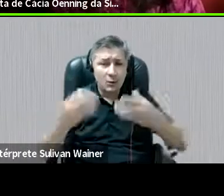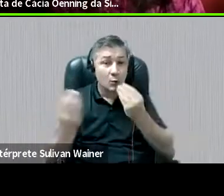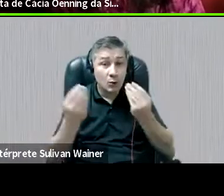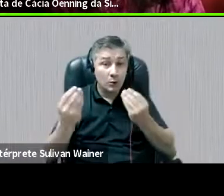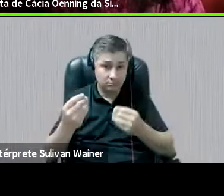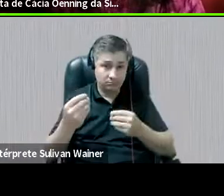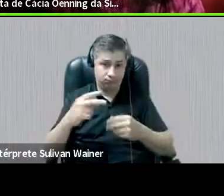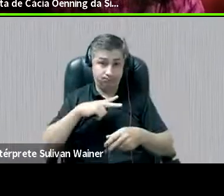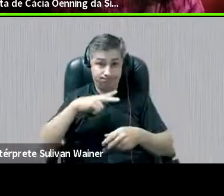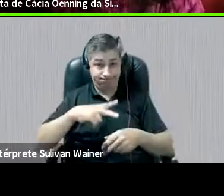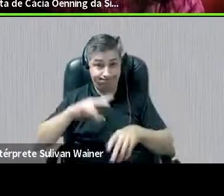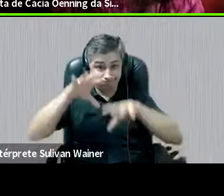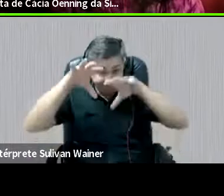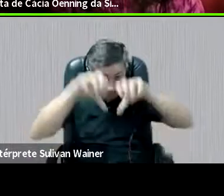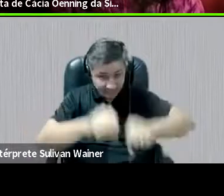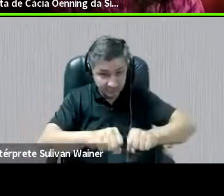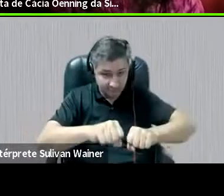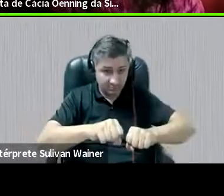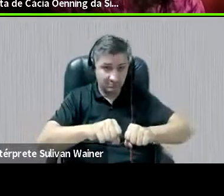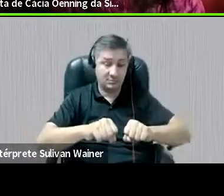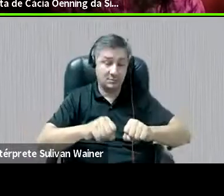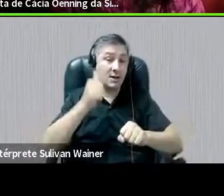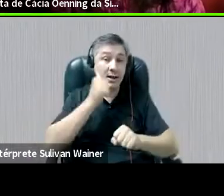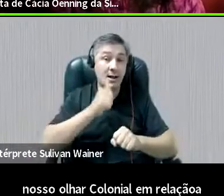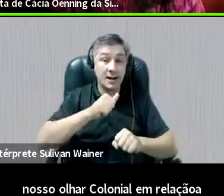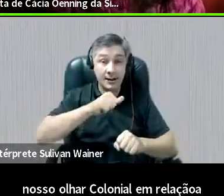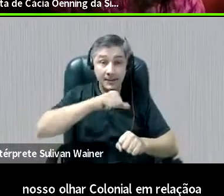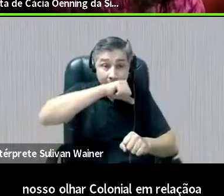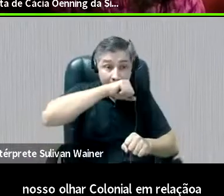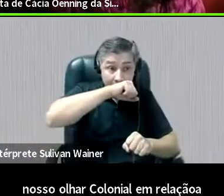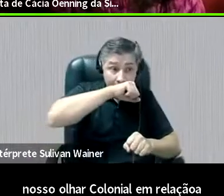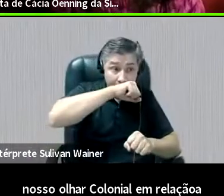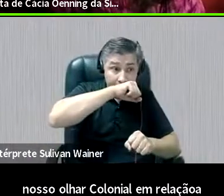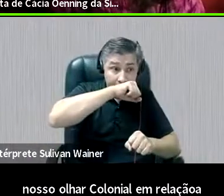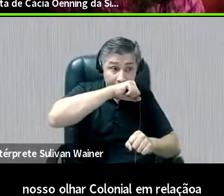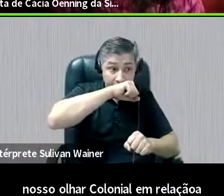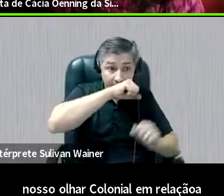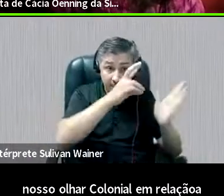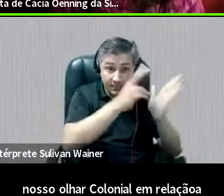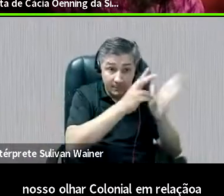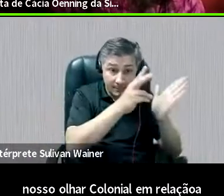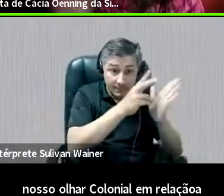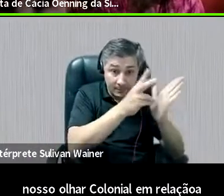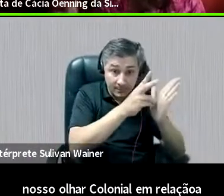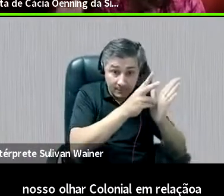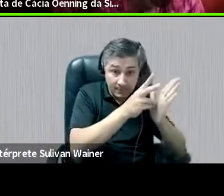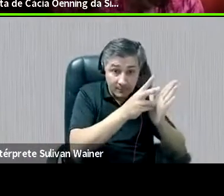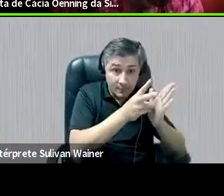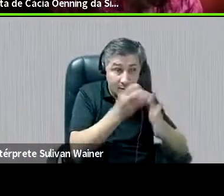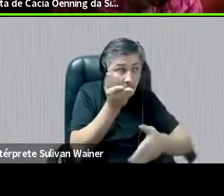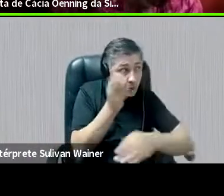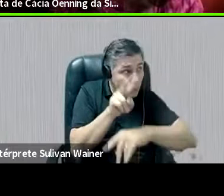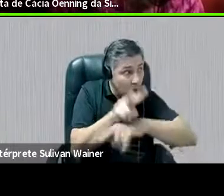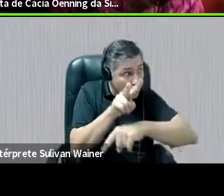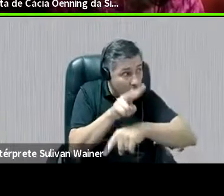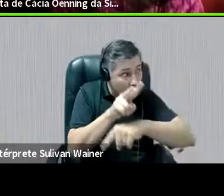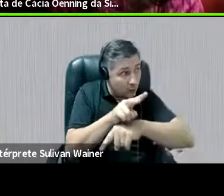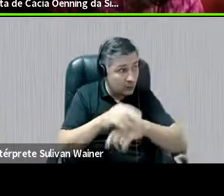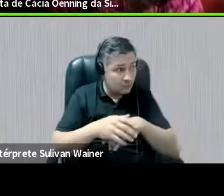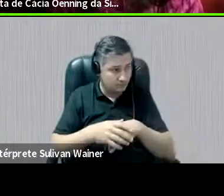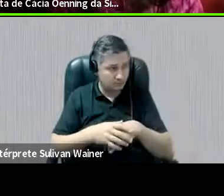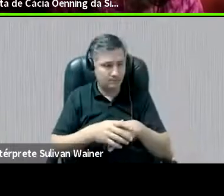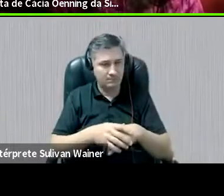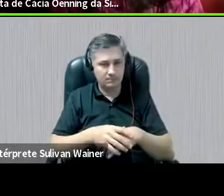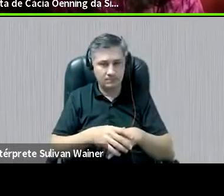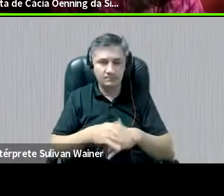relação à maternagem e os cuidados realizados pelas mães indígenas. É de Luiz Pereira, não, e tem outro ainda. Sou